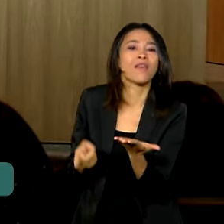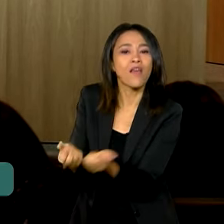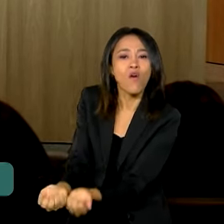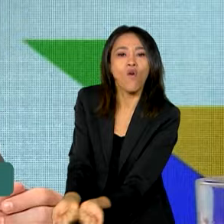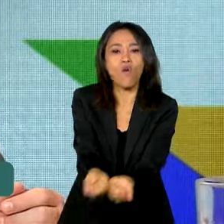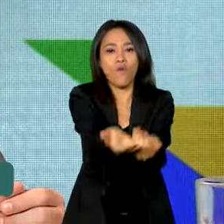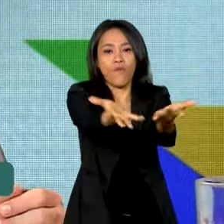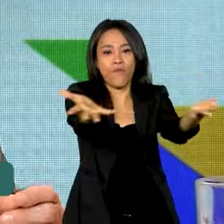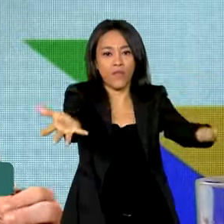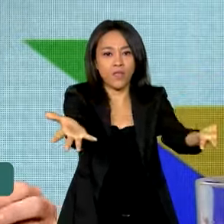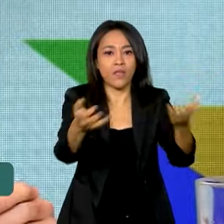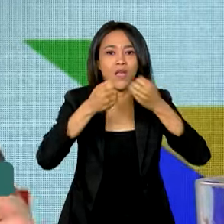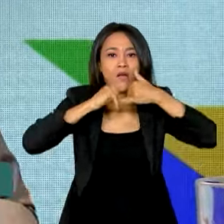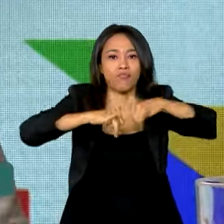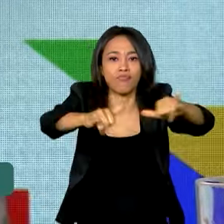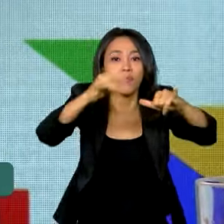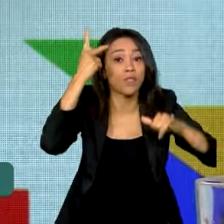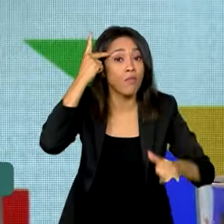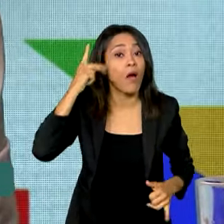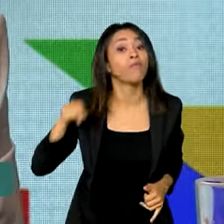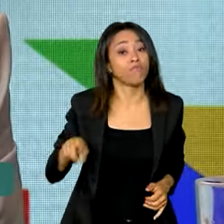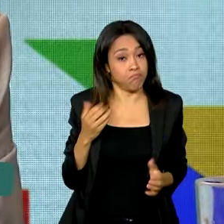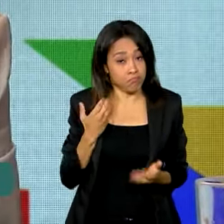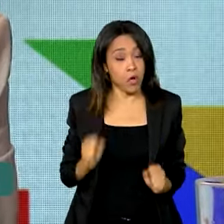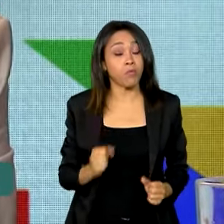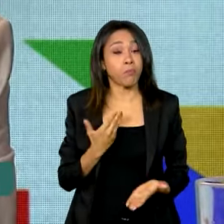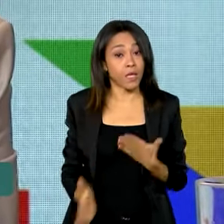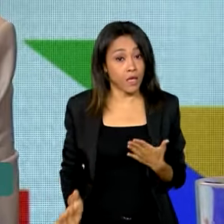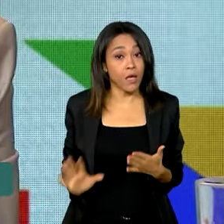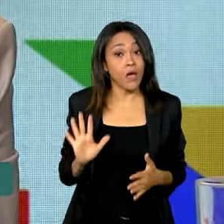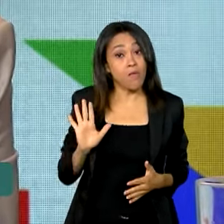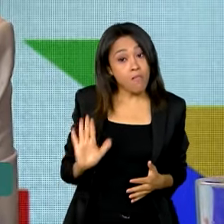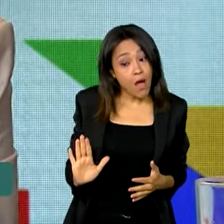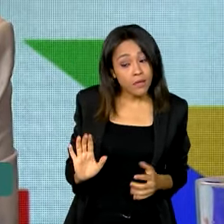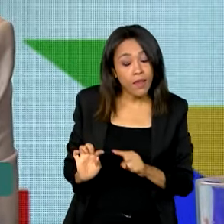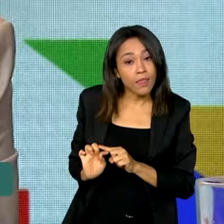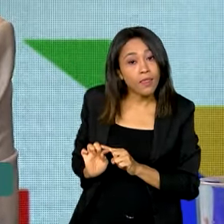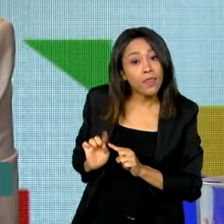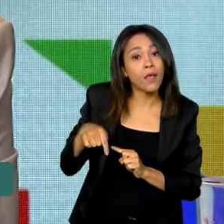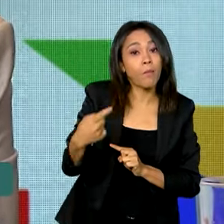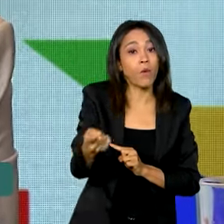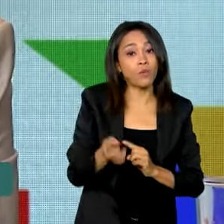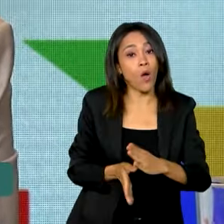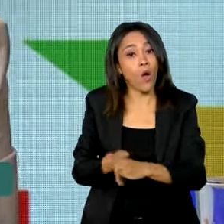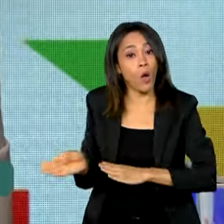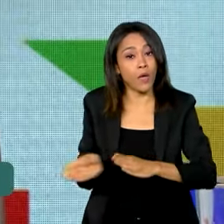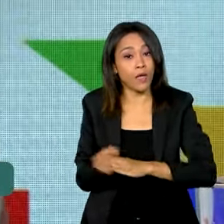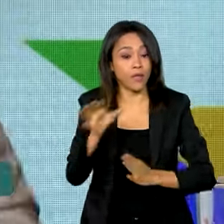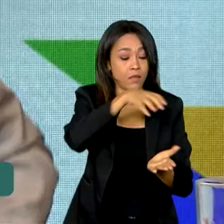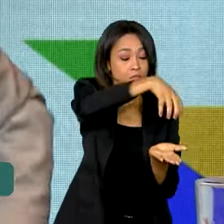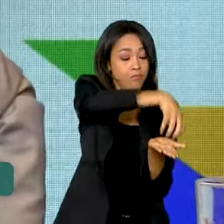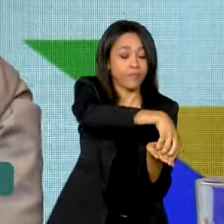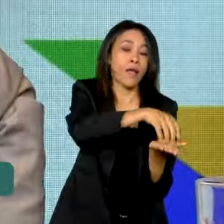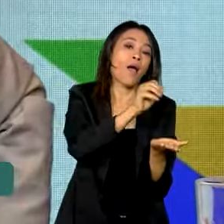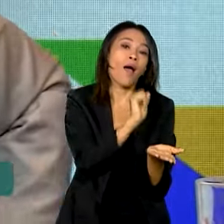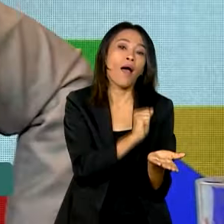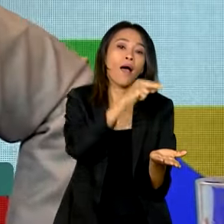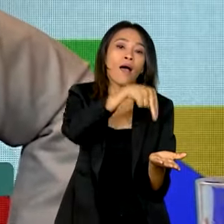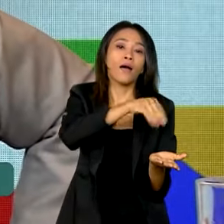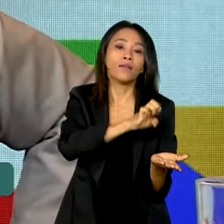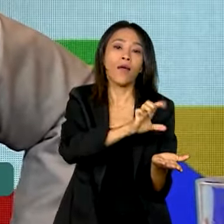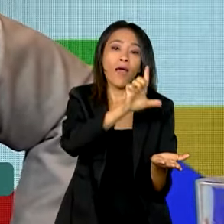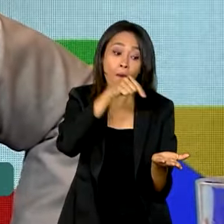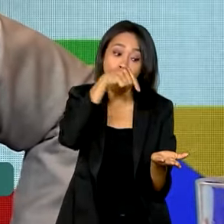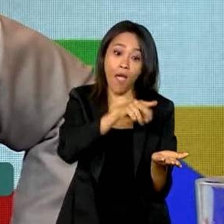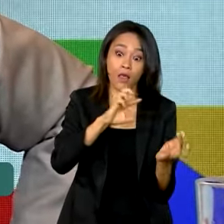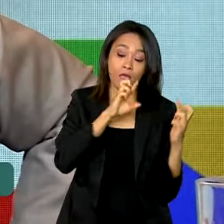serviço em São Paulo. Mas só depois de uma recomendação da Enel, que fiscaliza e é uma das